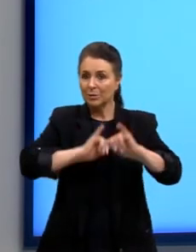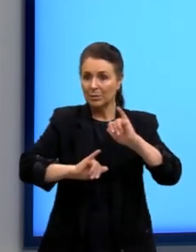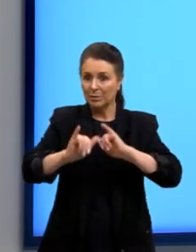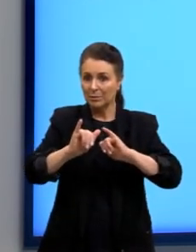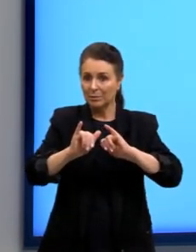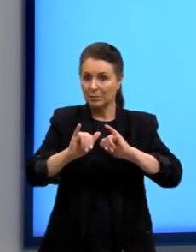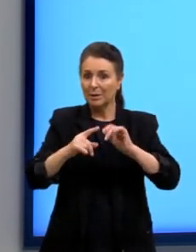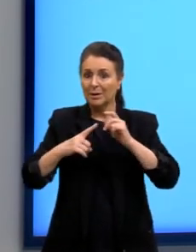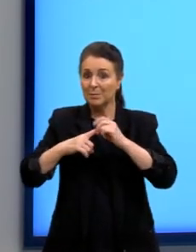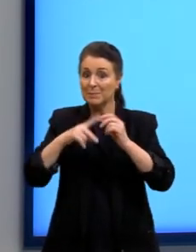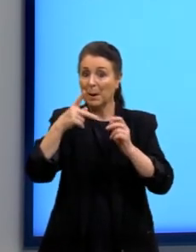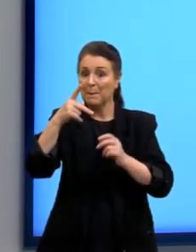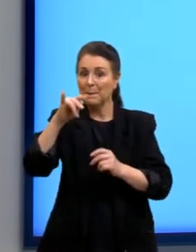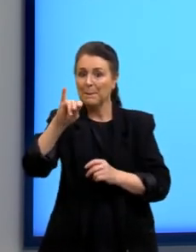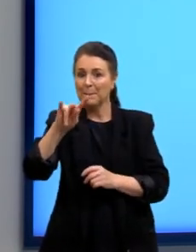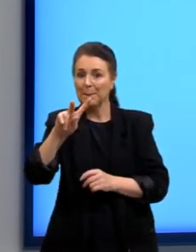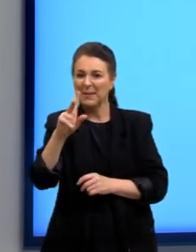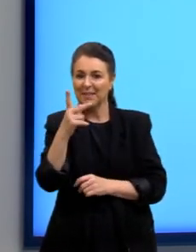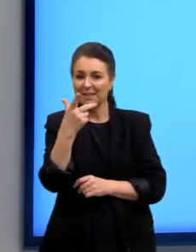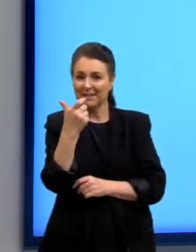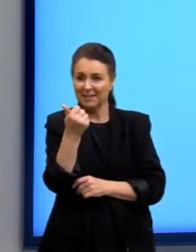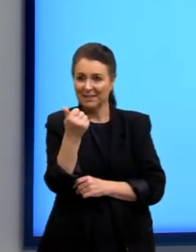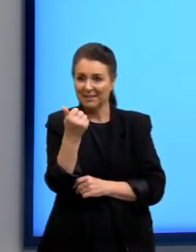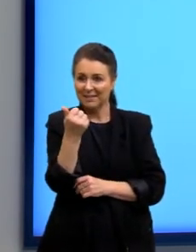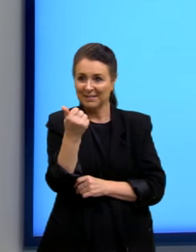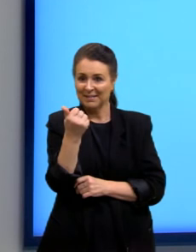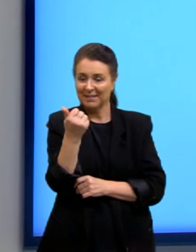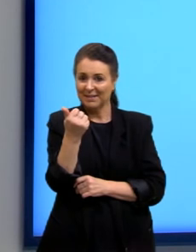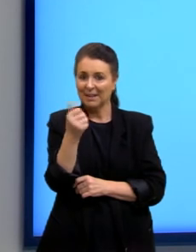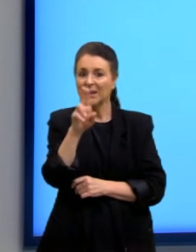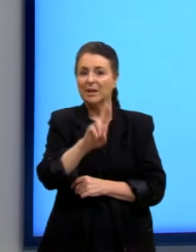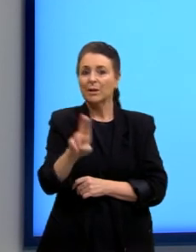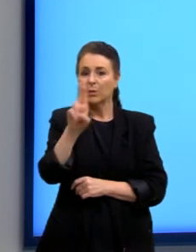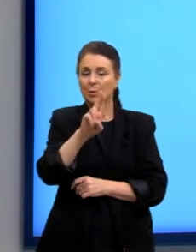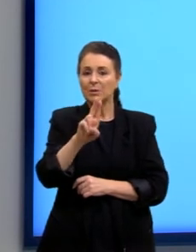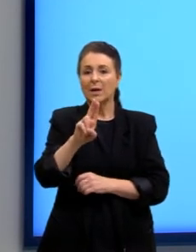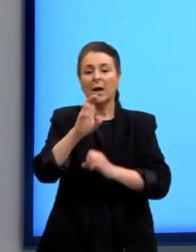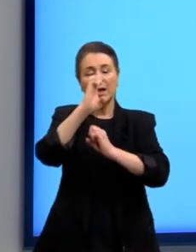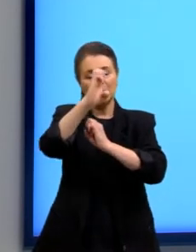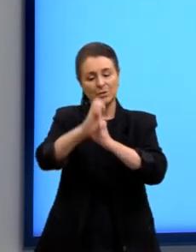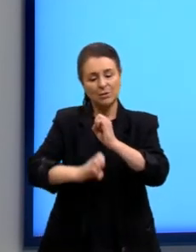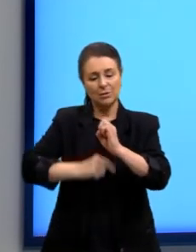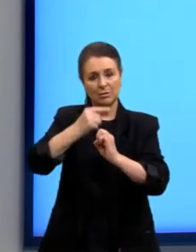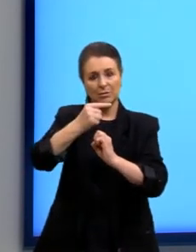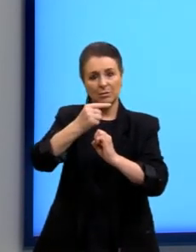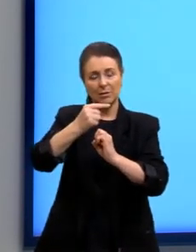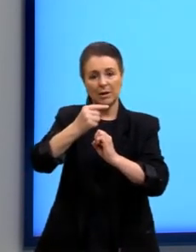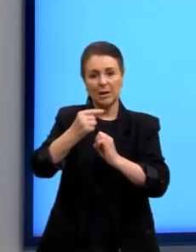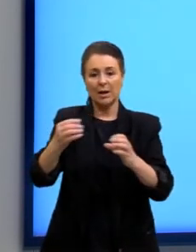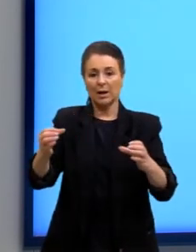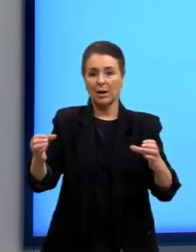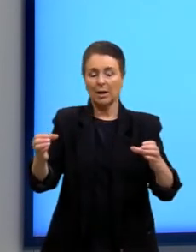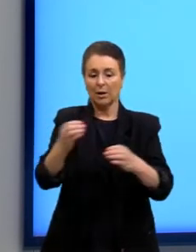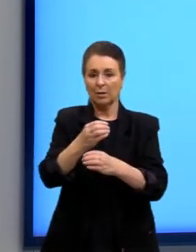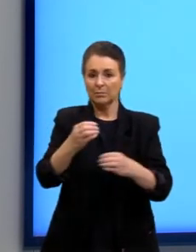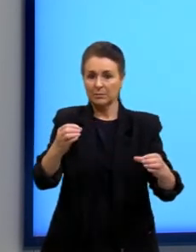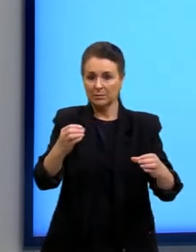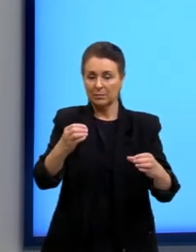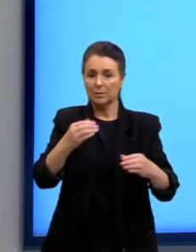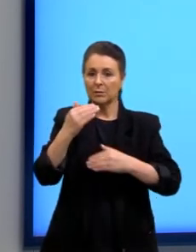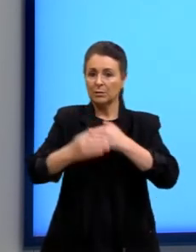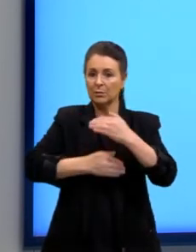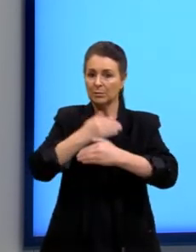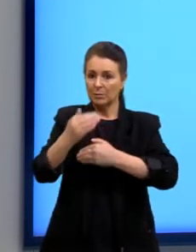que é as pilhas a pilha de Daniel é a oxirredução a oxirredução é uma reação onde eu tenho um processo